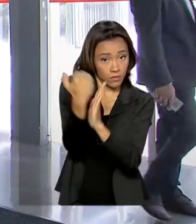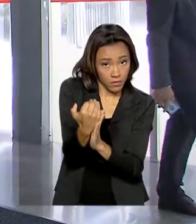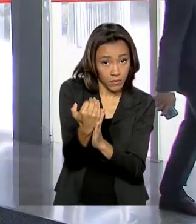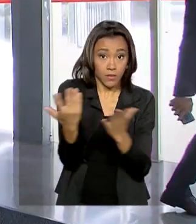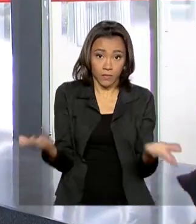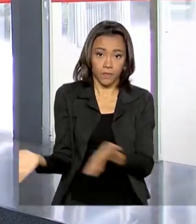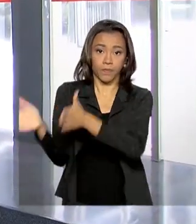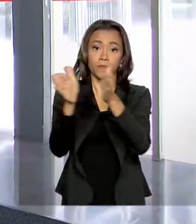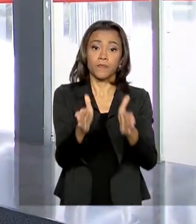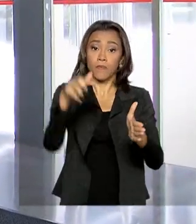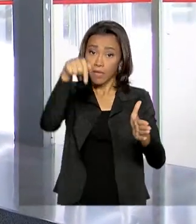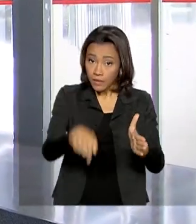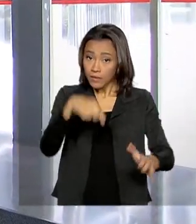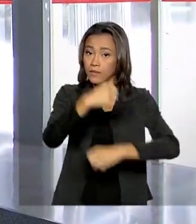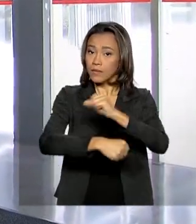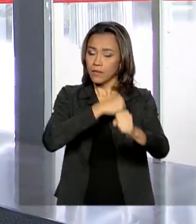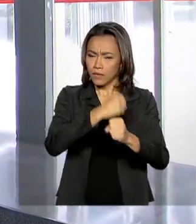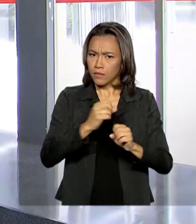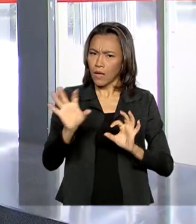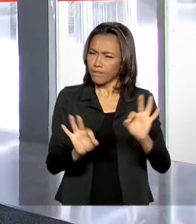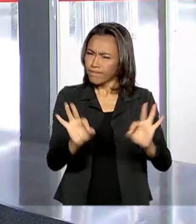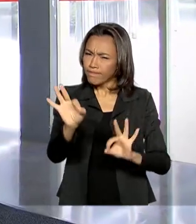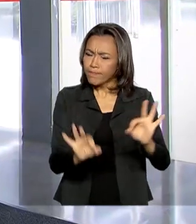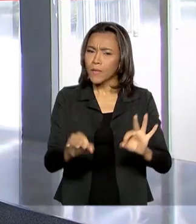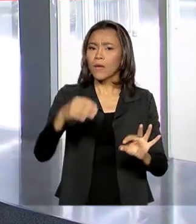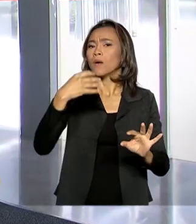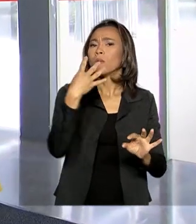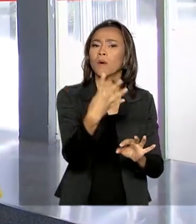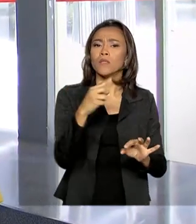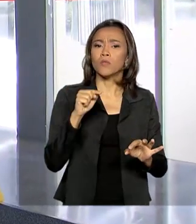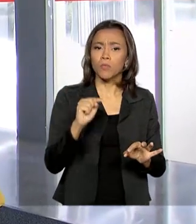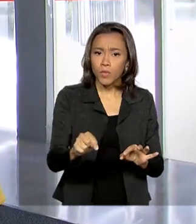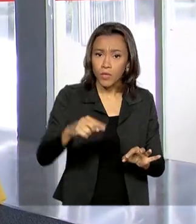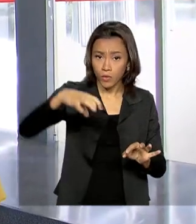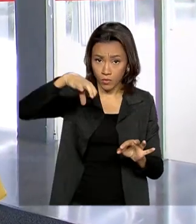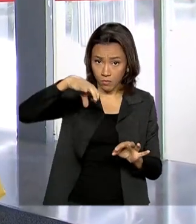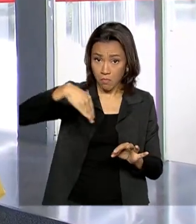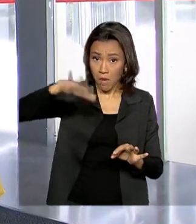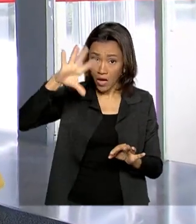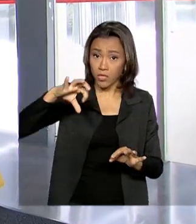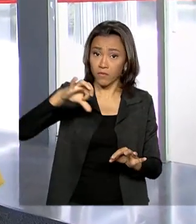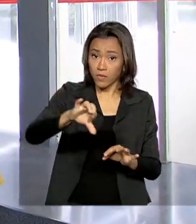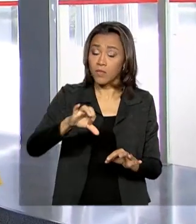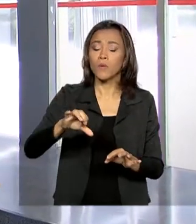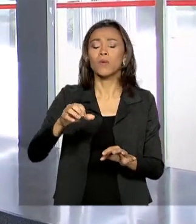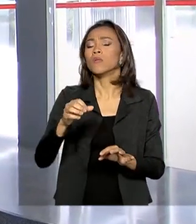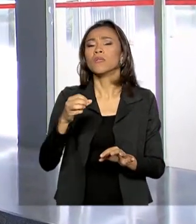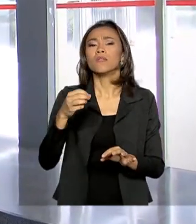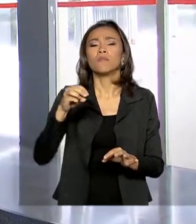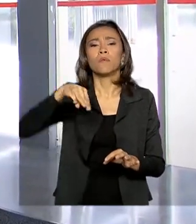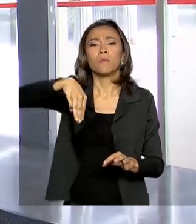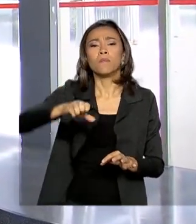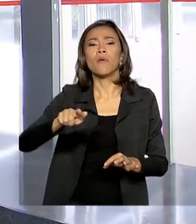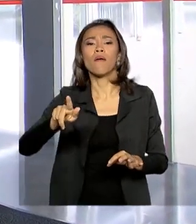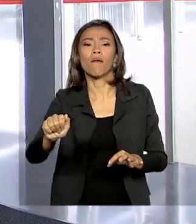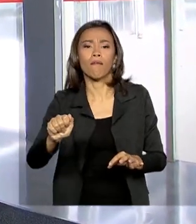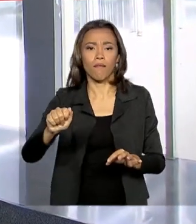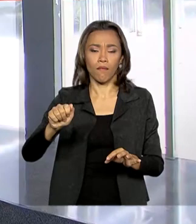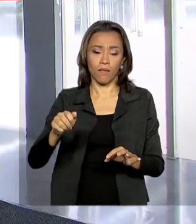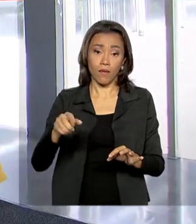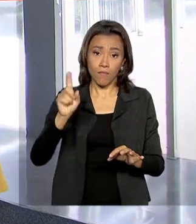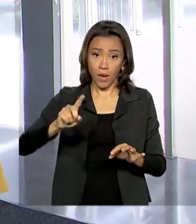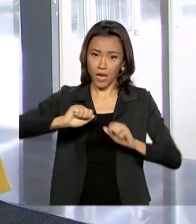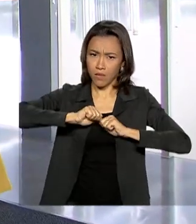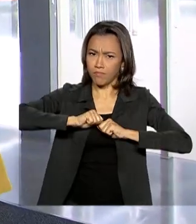esse ano estão previstos 4.998,32 megawatts em expansão da